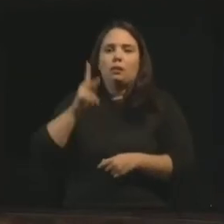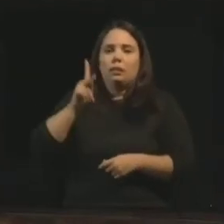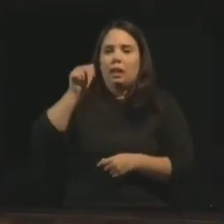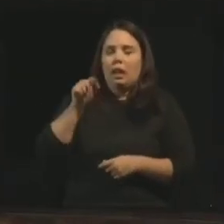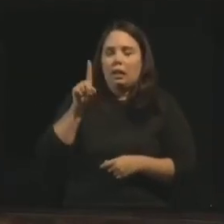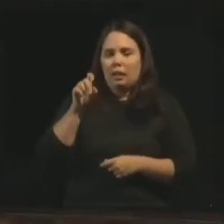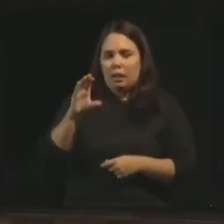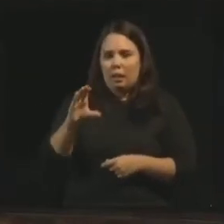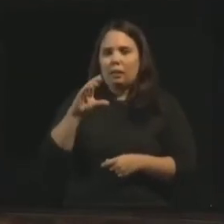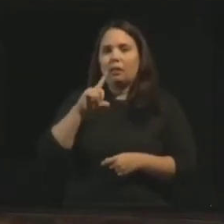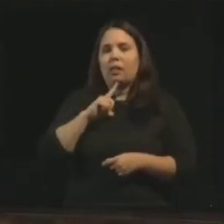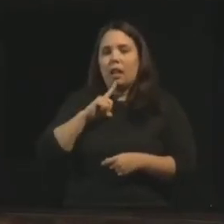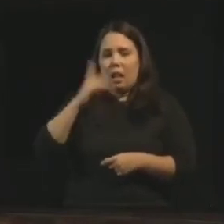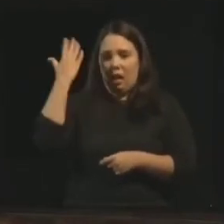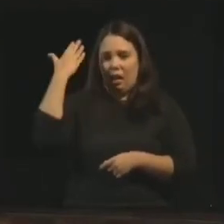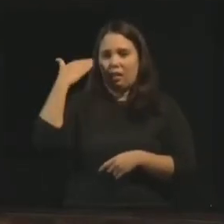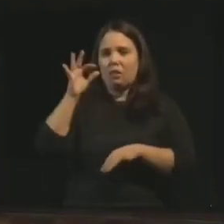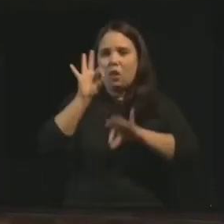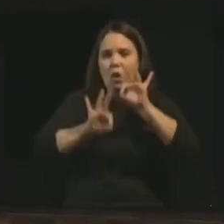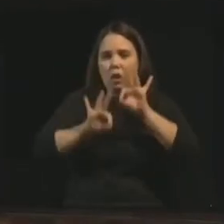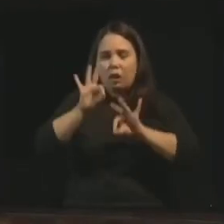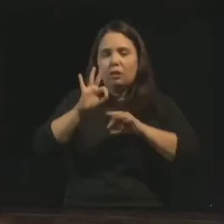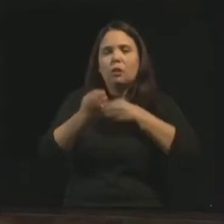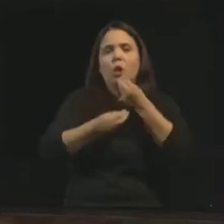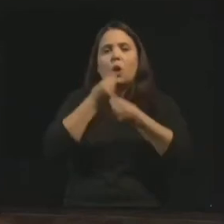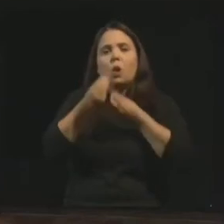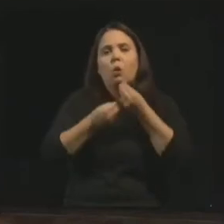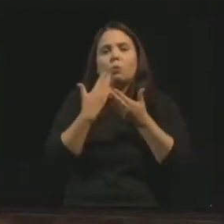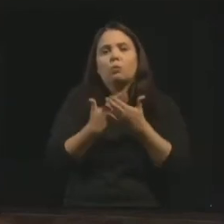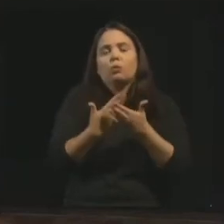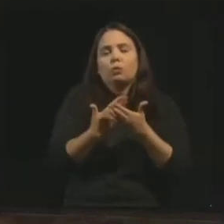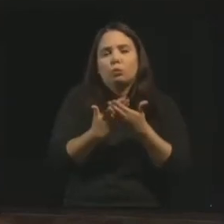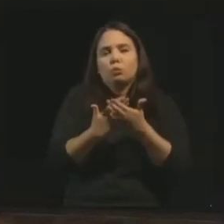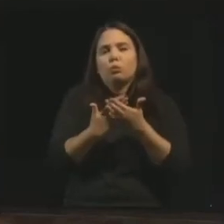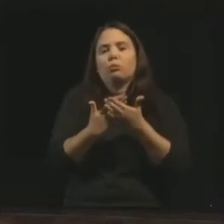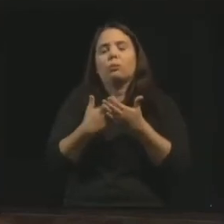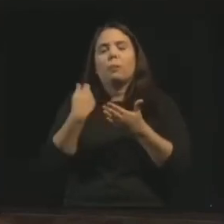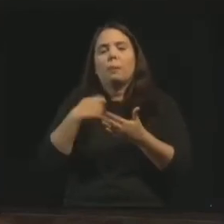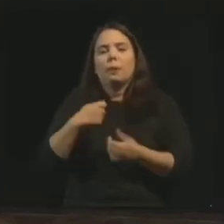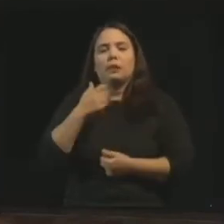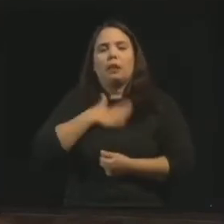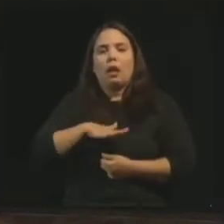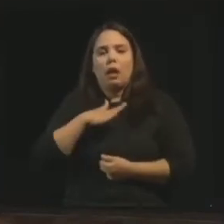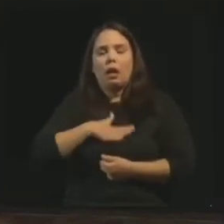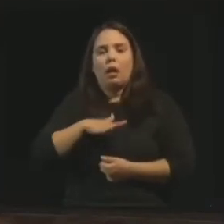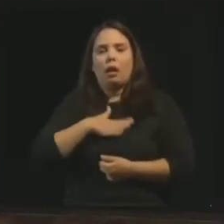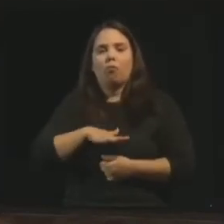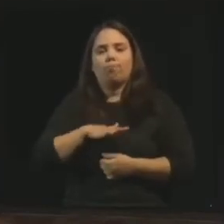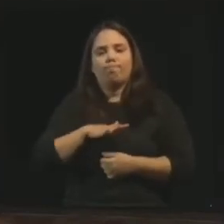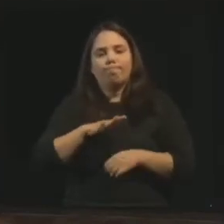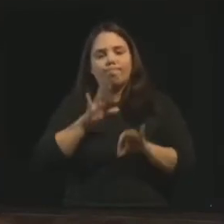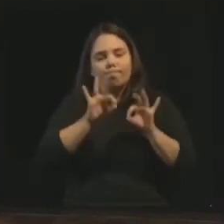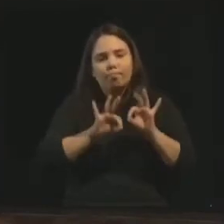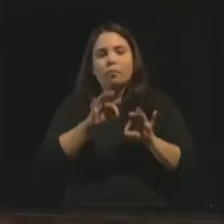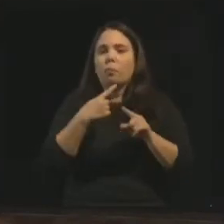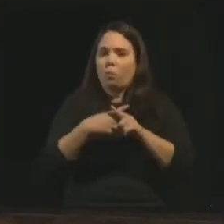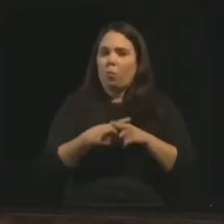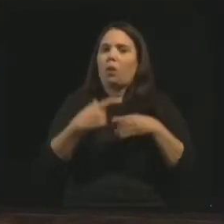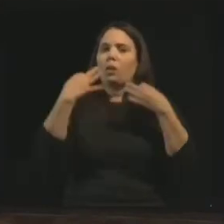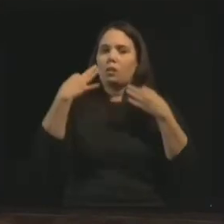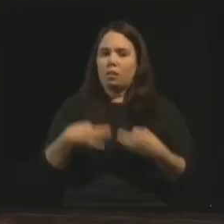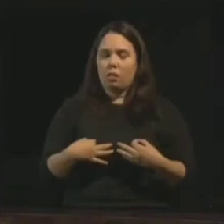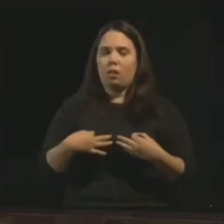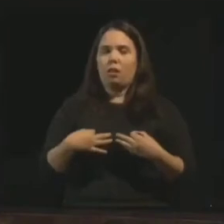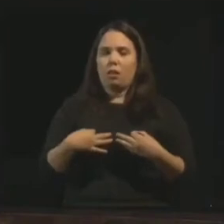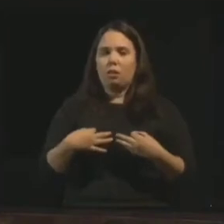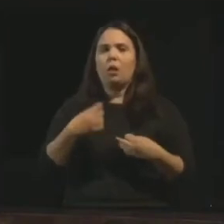organizando, sistematizando a doutrina espírita. Então, precisava ser muito cauteloso, muito rigoroso, o que é correto. E